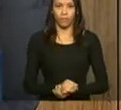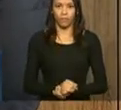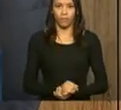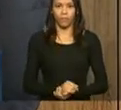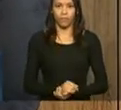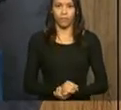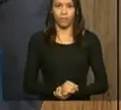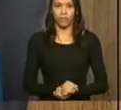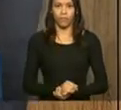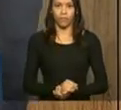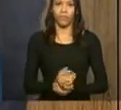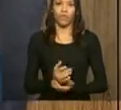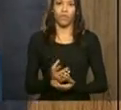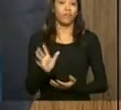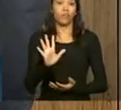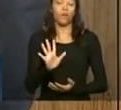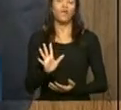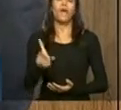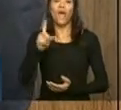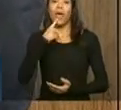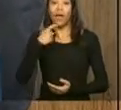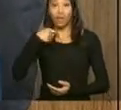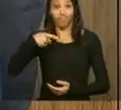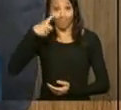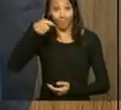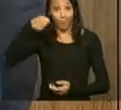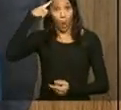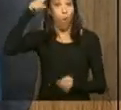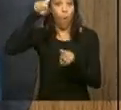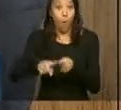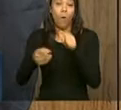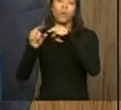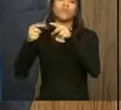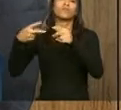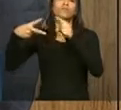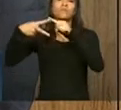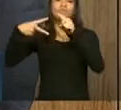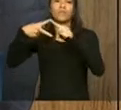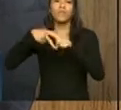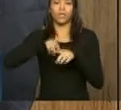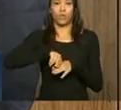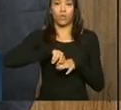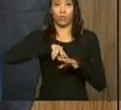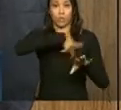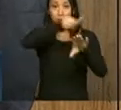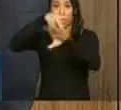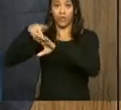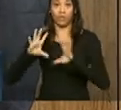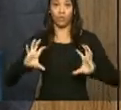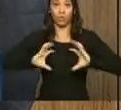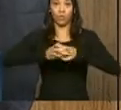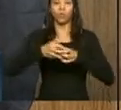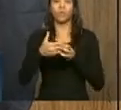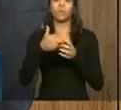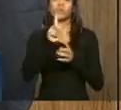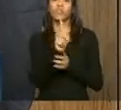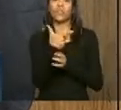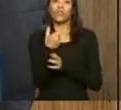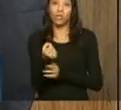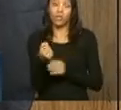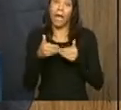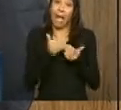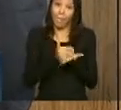a confirmação da ideia de que os países do G20 passarão, a partir de 2017,